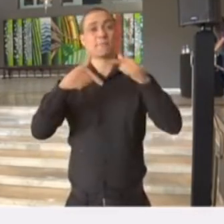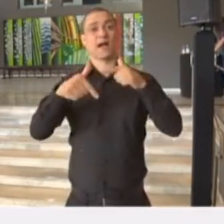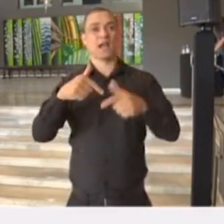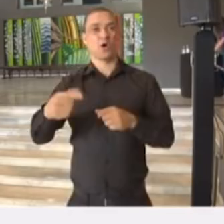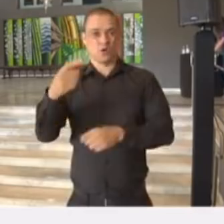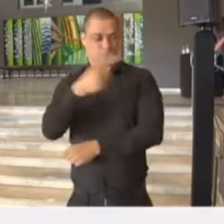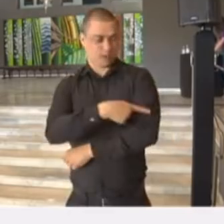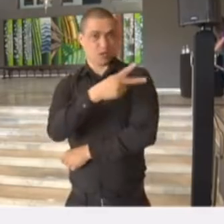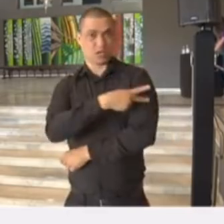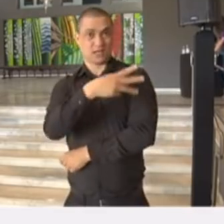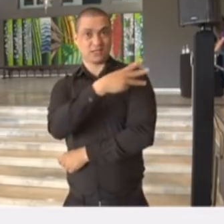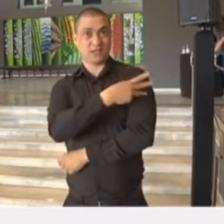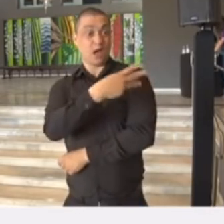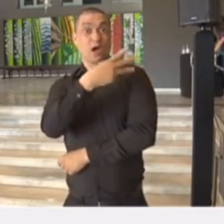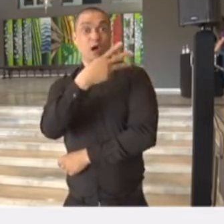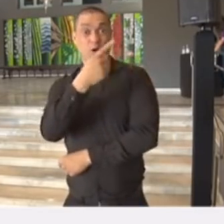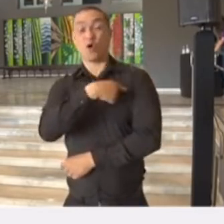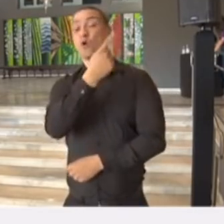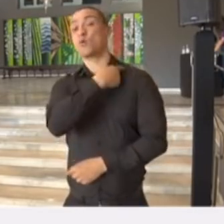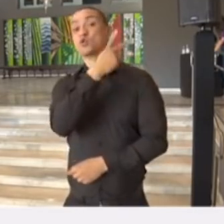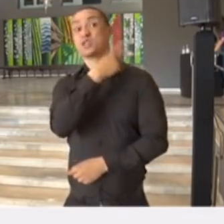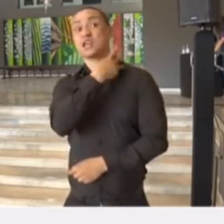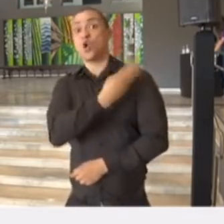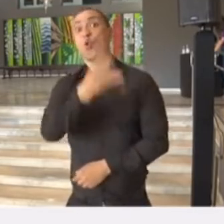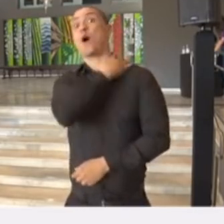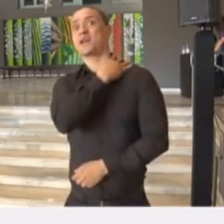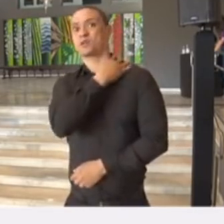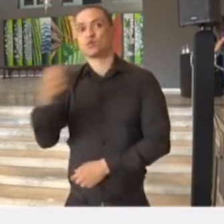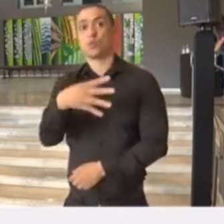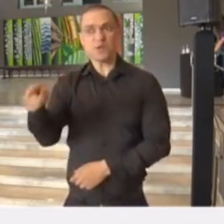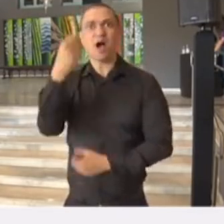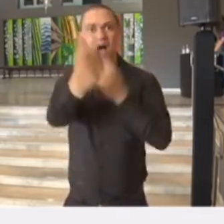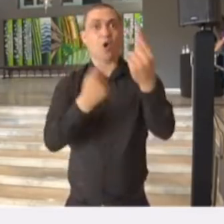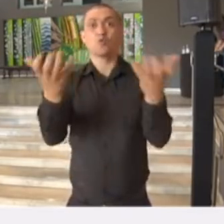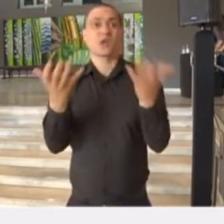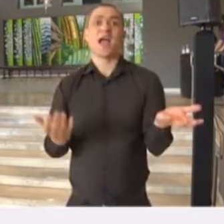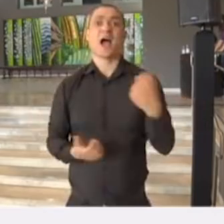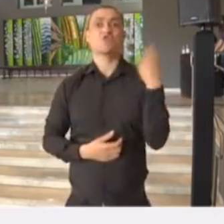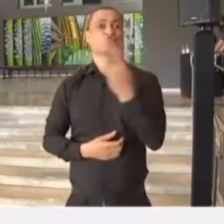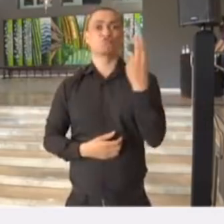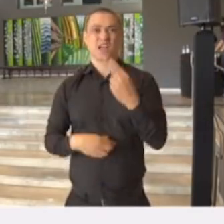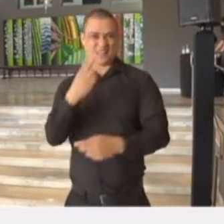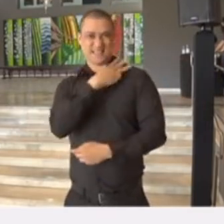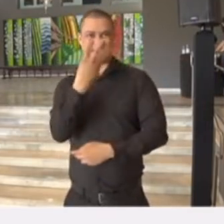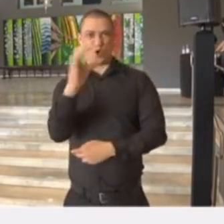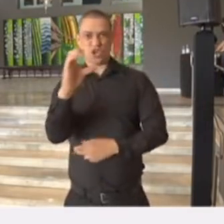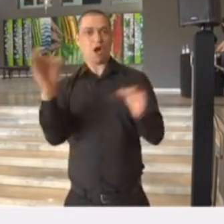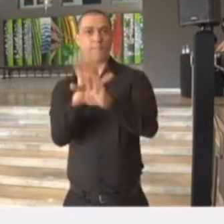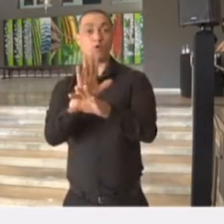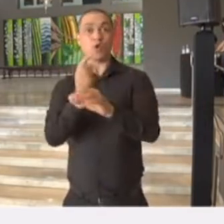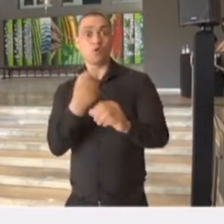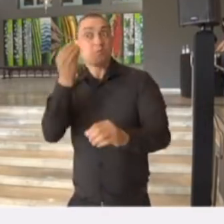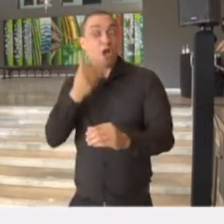do ensino médio optativo para os estudantes, a gente tem visto estudantes que querem ter mais uma oportunidade de continuar estudando para se